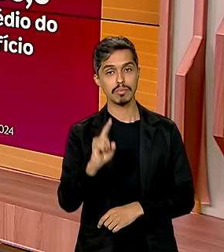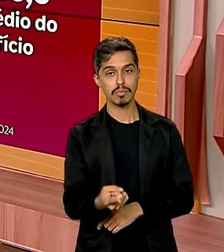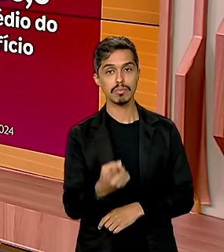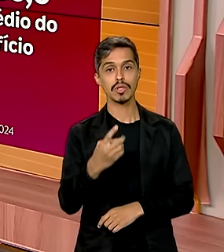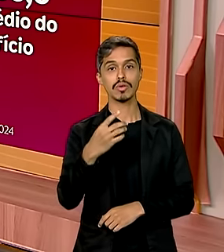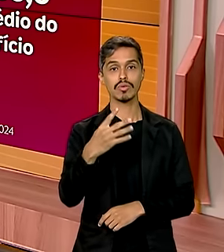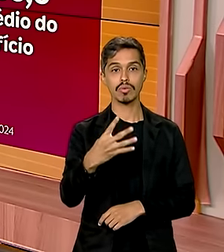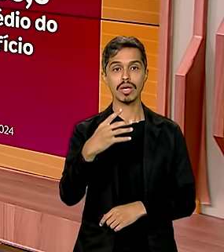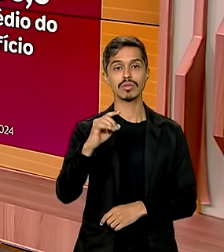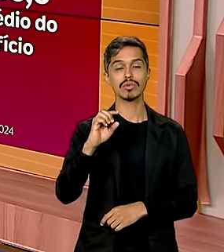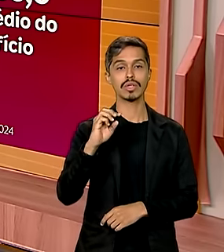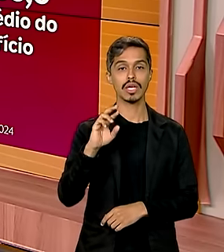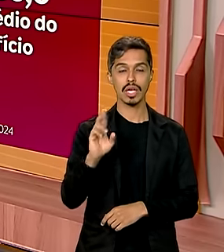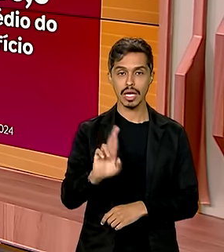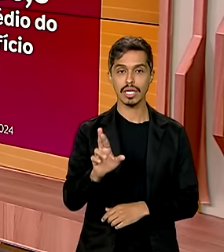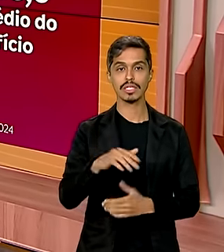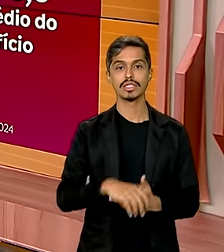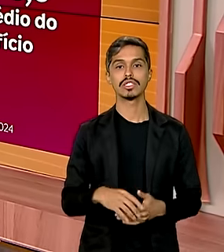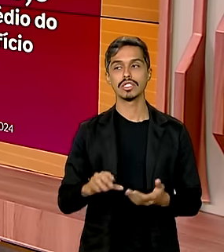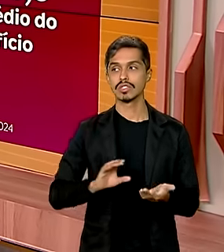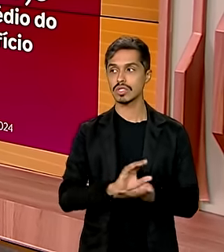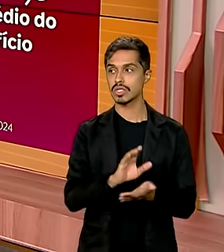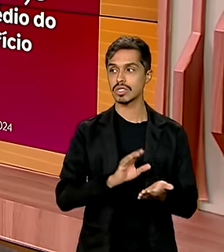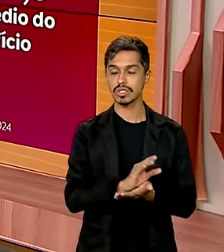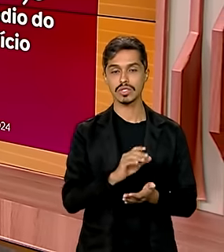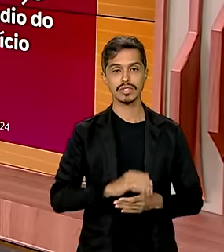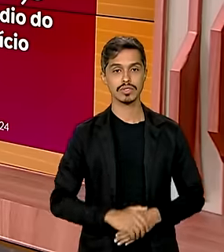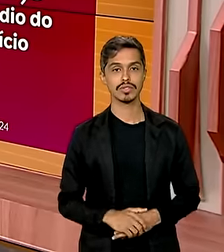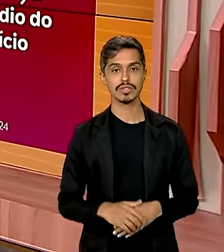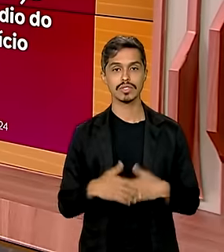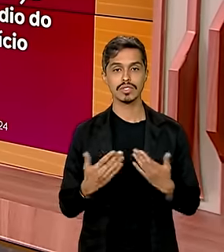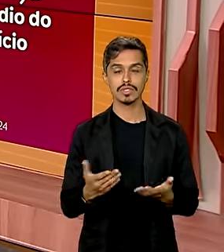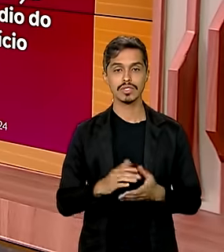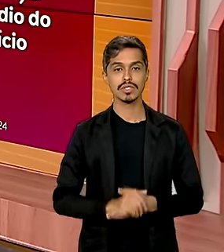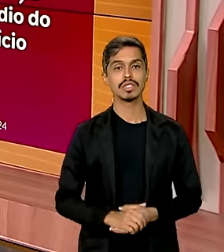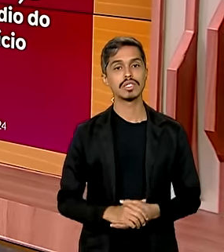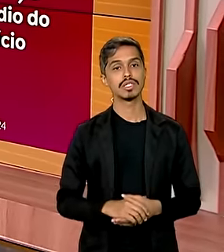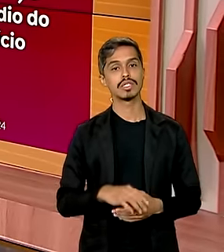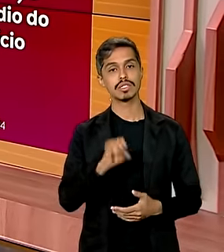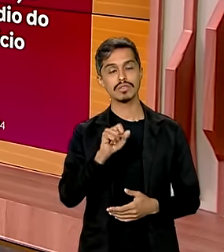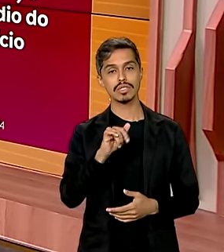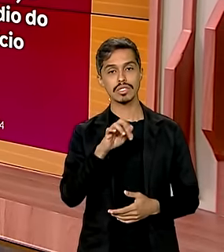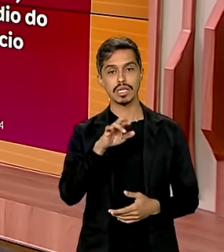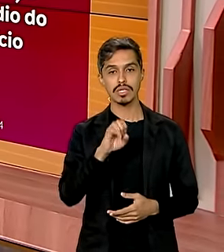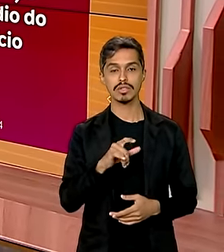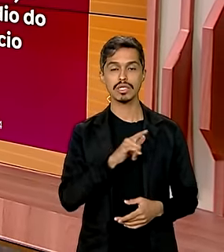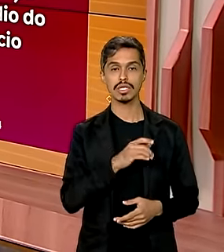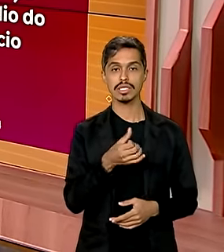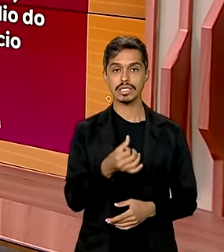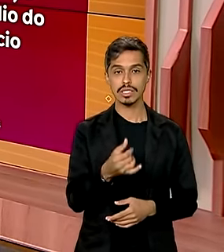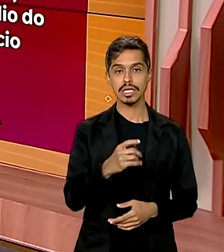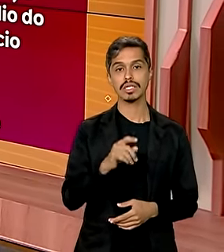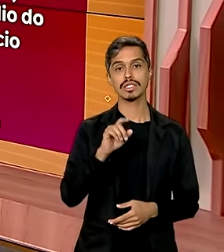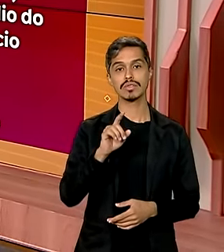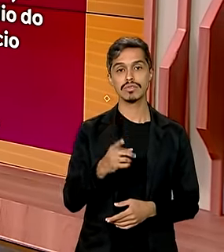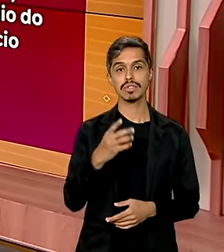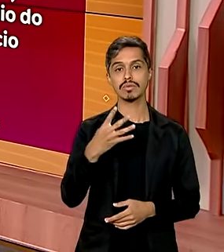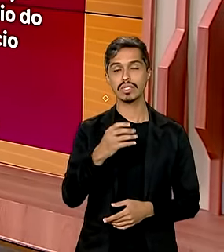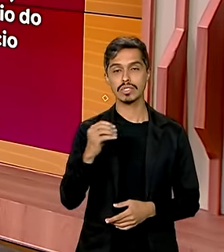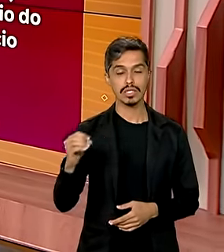mil reais em recursos liberados. São Desidério tem ainda 6.400